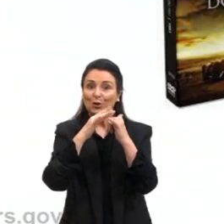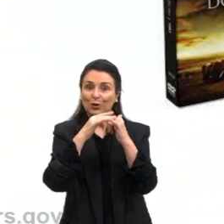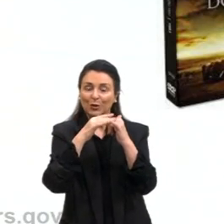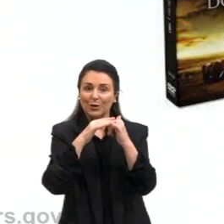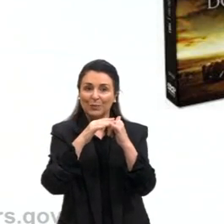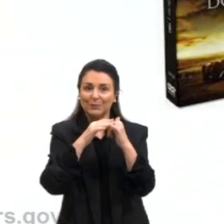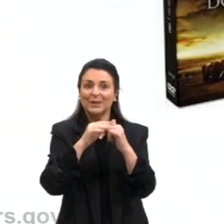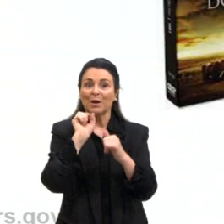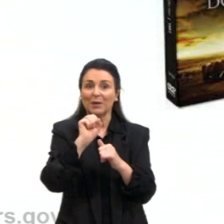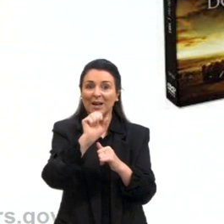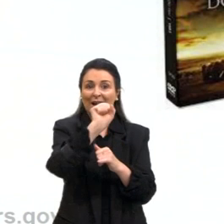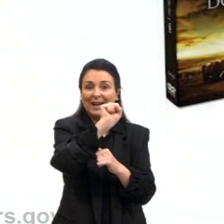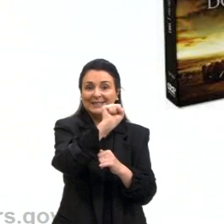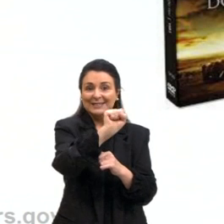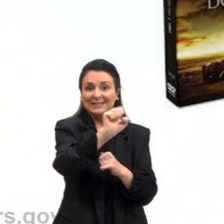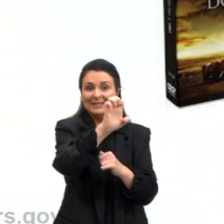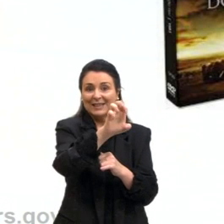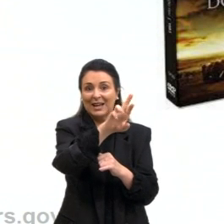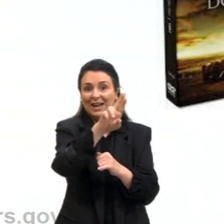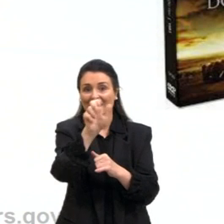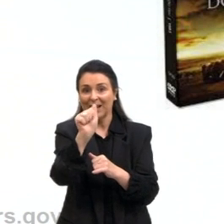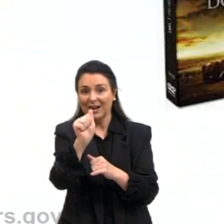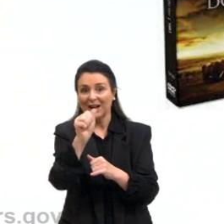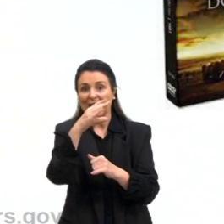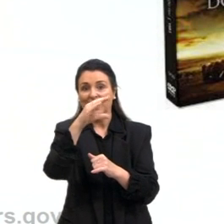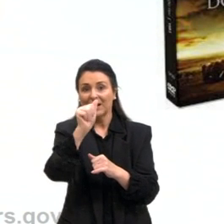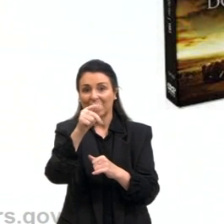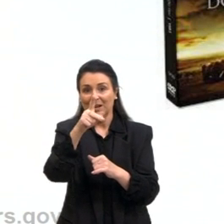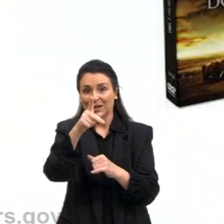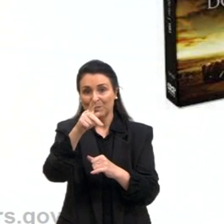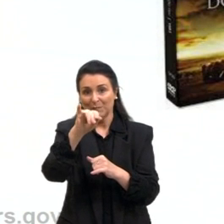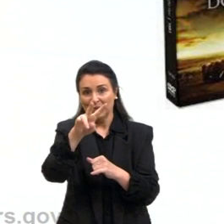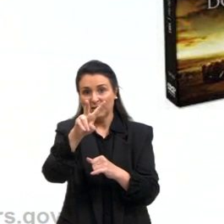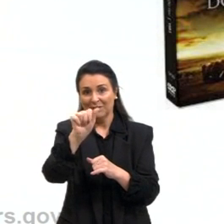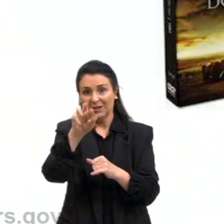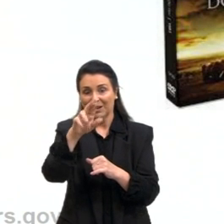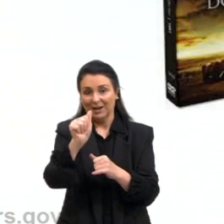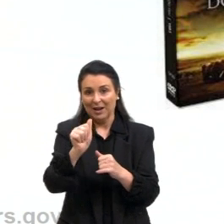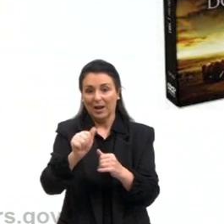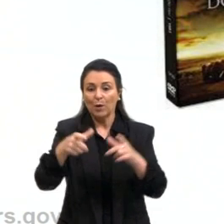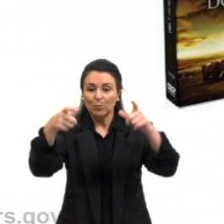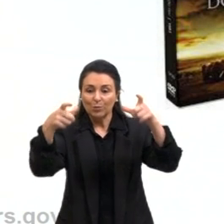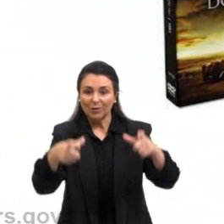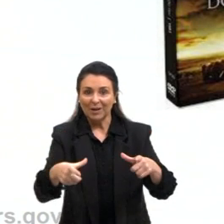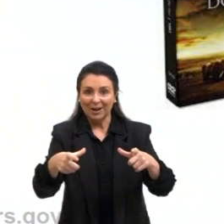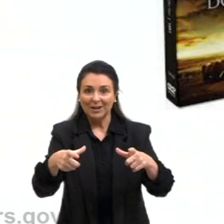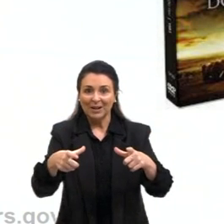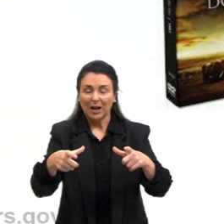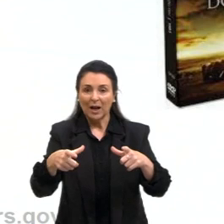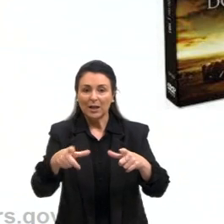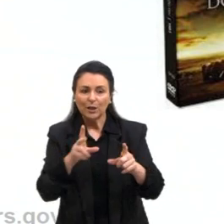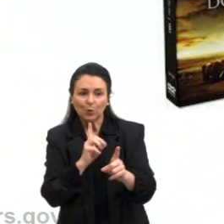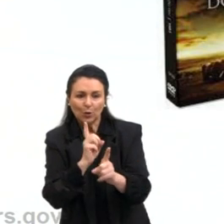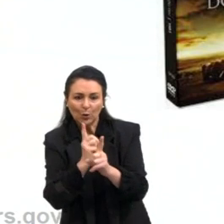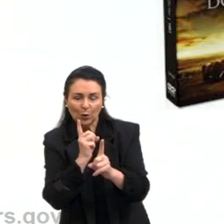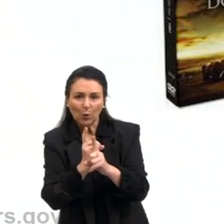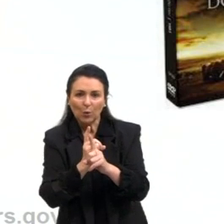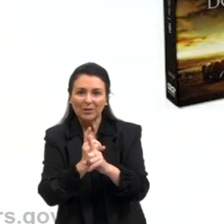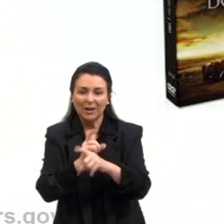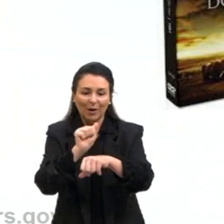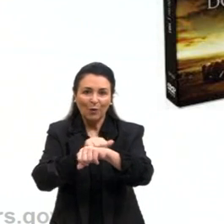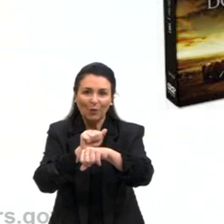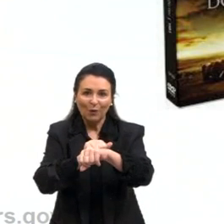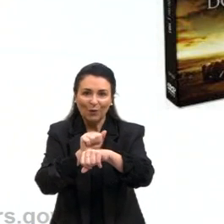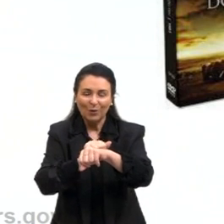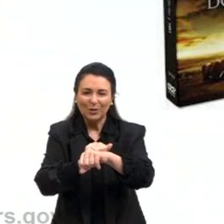Serra da Capivara, falando sobre esse sítio arqueológico brasileiro com inúmeras pinturas rupestres.